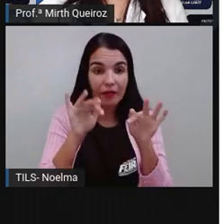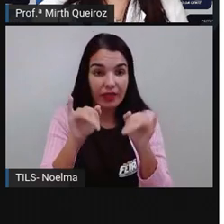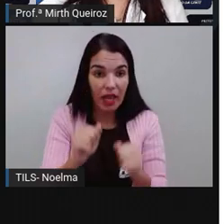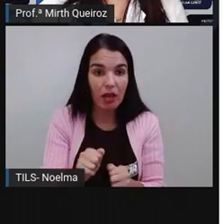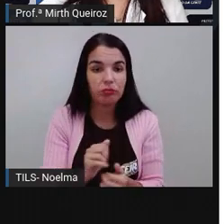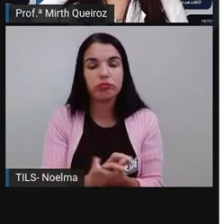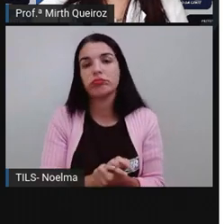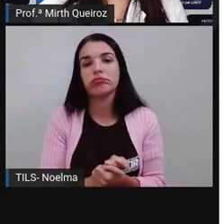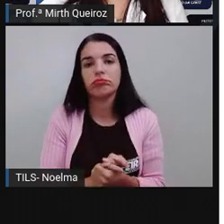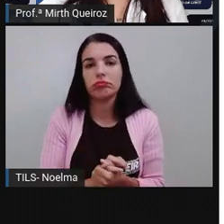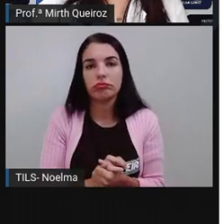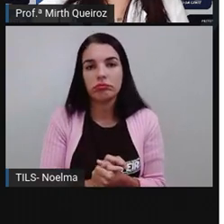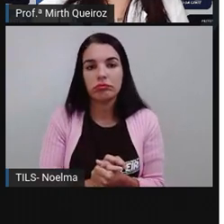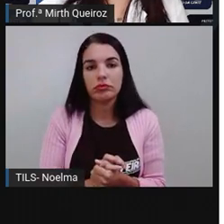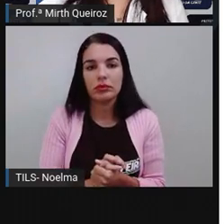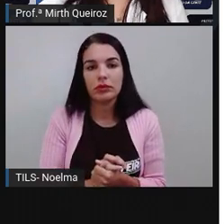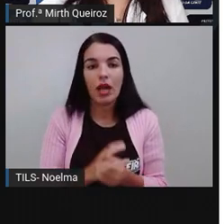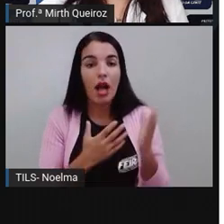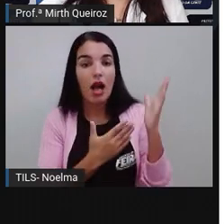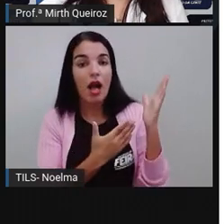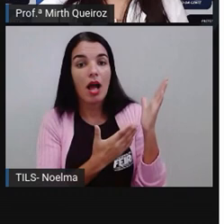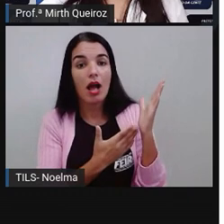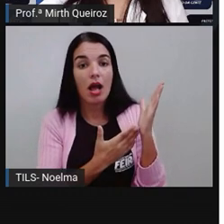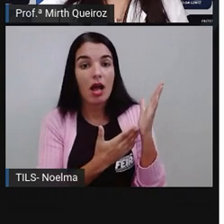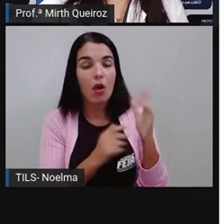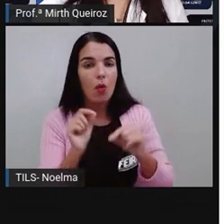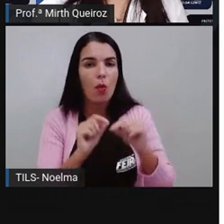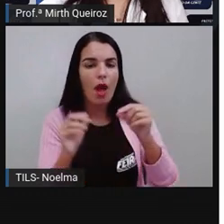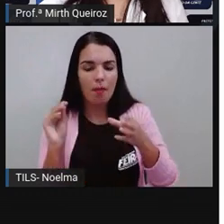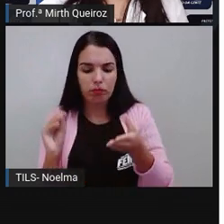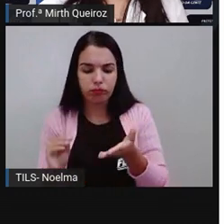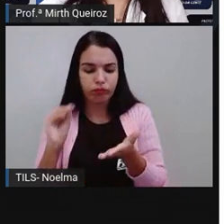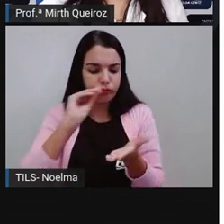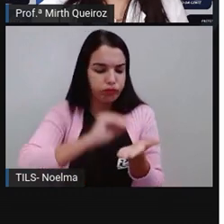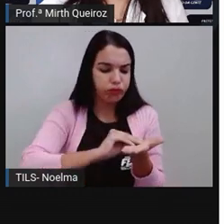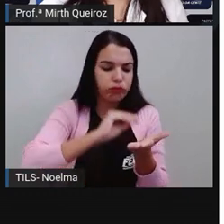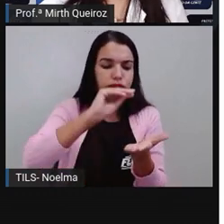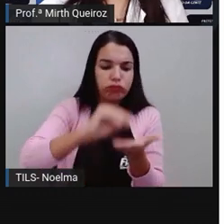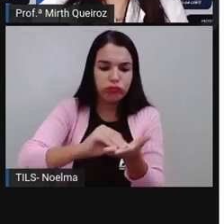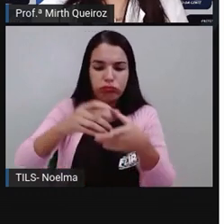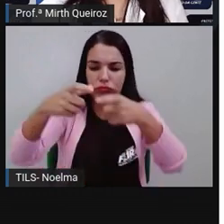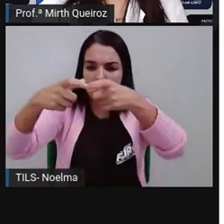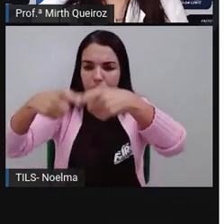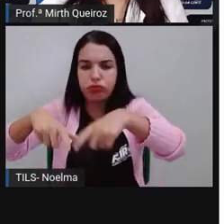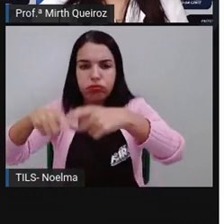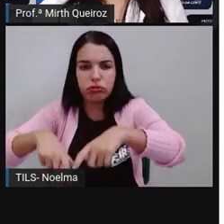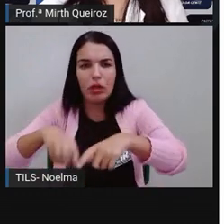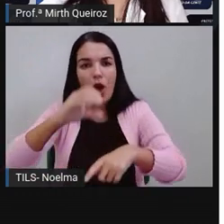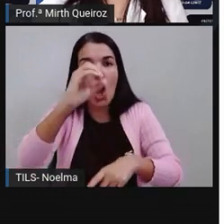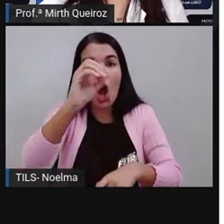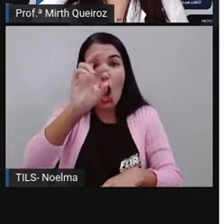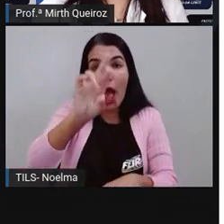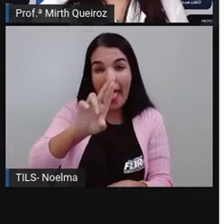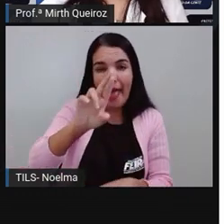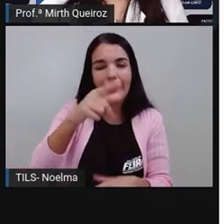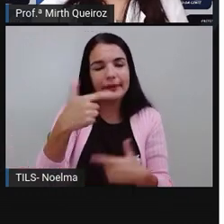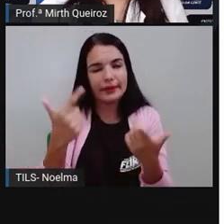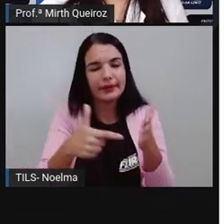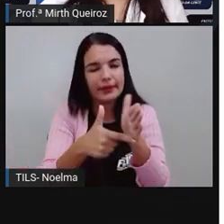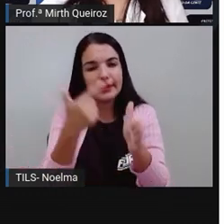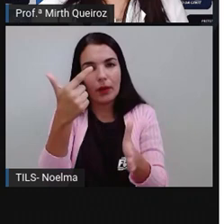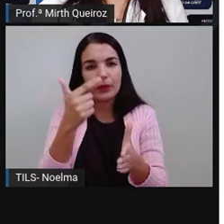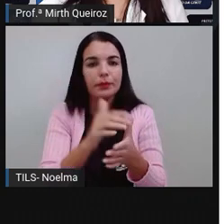Segunda conjugação. Compuseram, que é do verbo compor. Termina em OR. Segunda